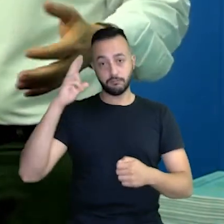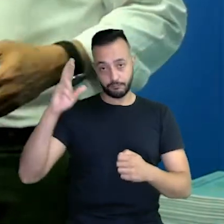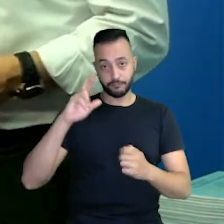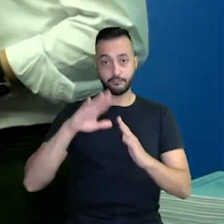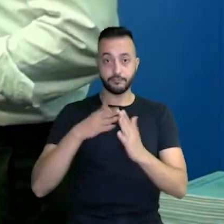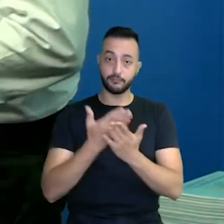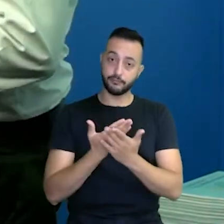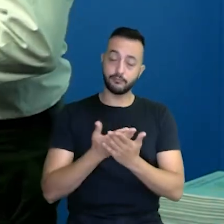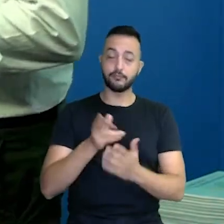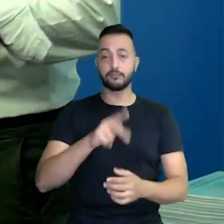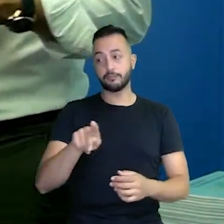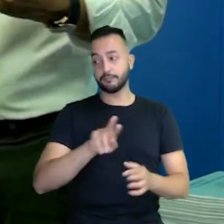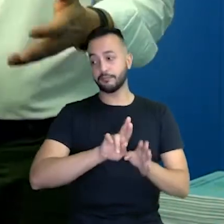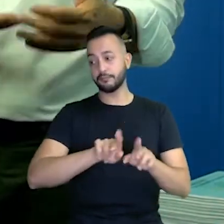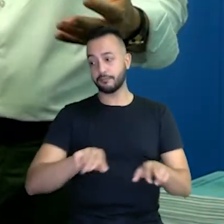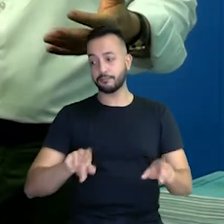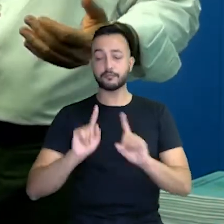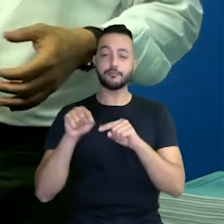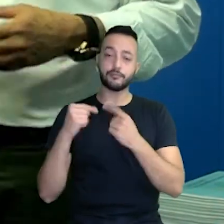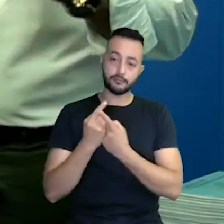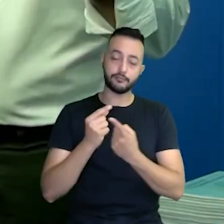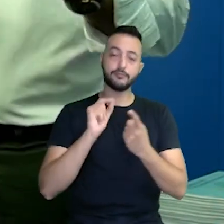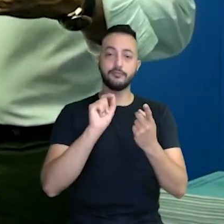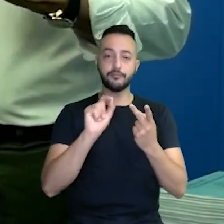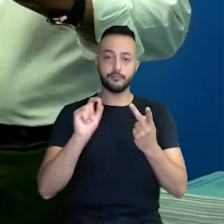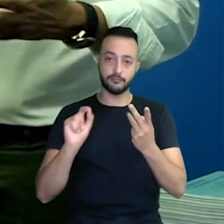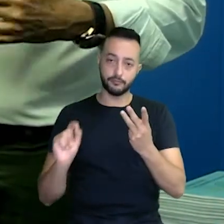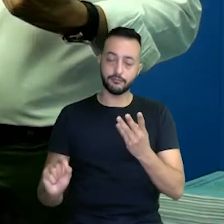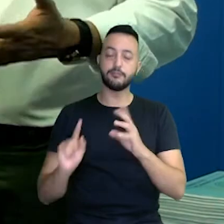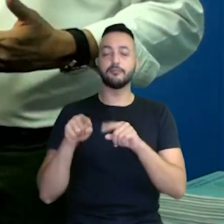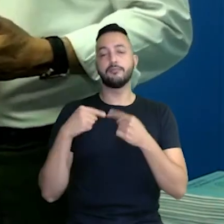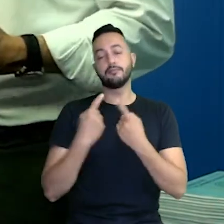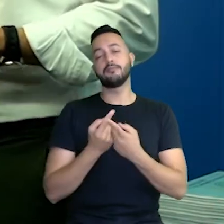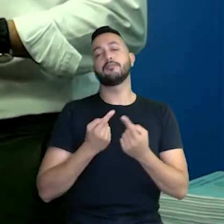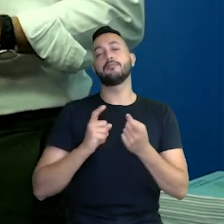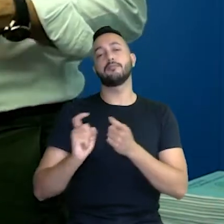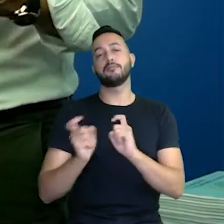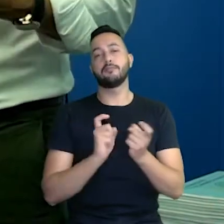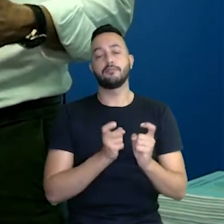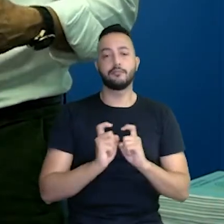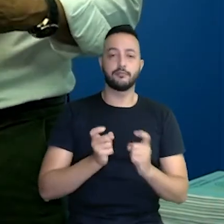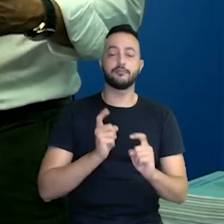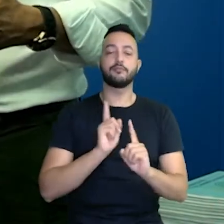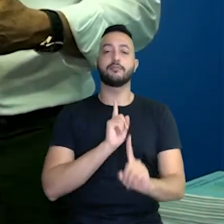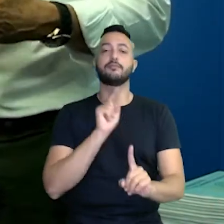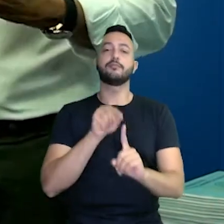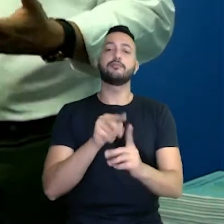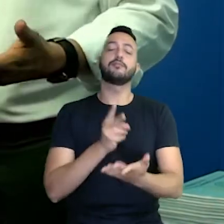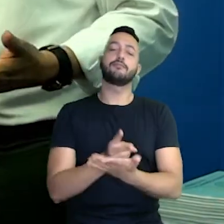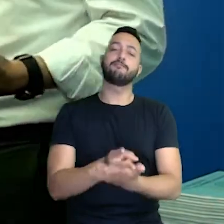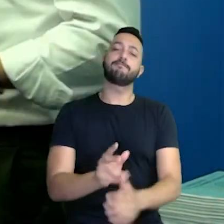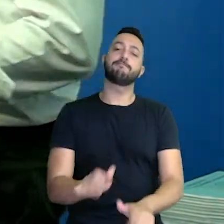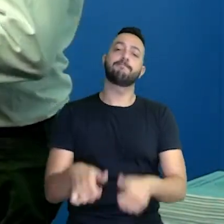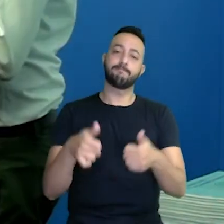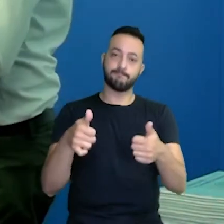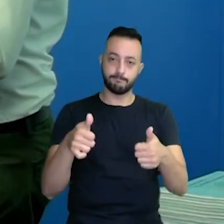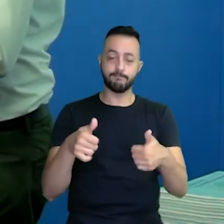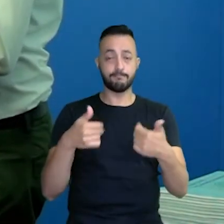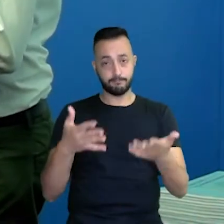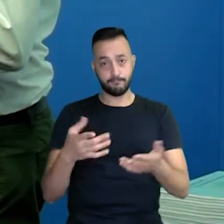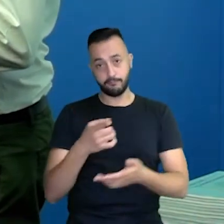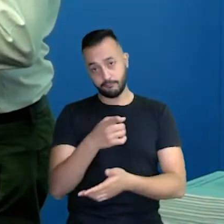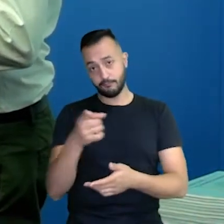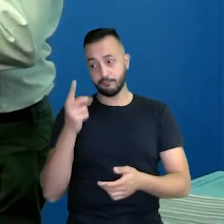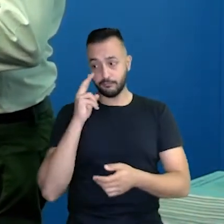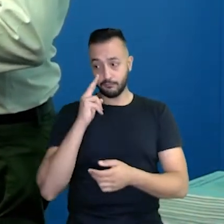gestores, os professores, sempre com reuniões periódicas para tratarmos de assuntos, para buscarmos sempre a melhoria. Então, aí